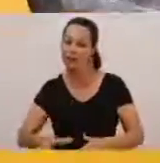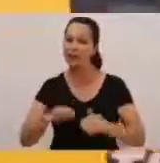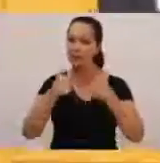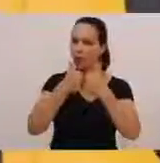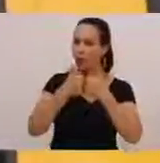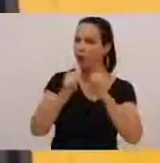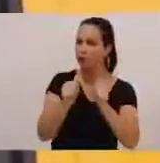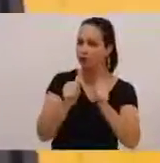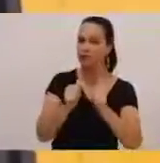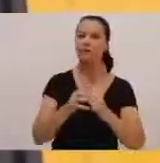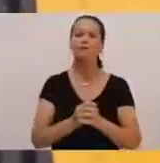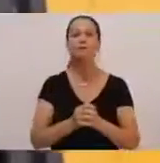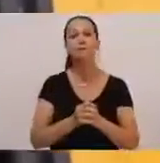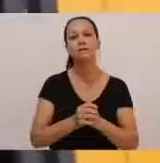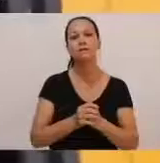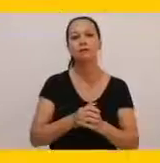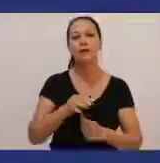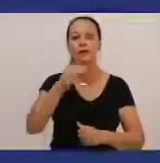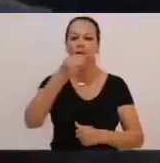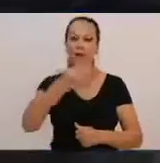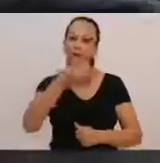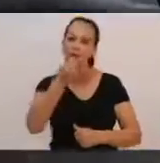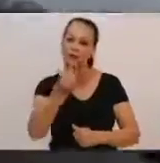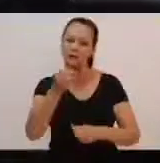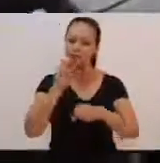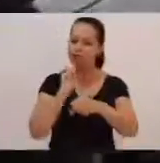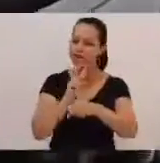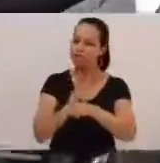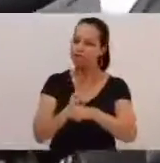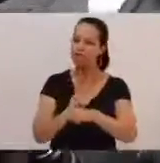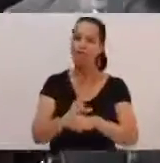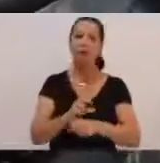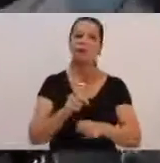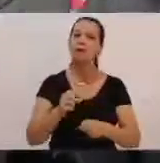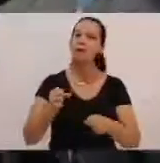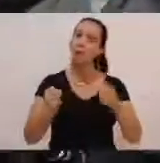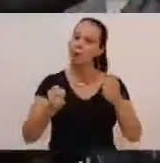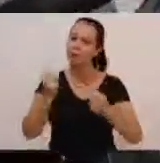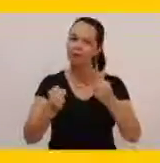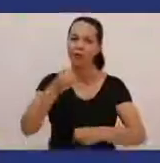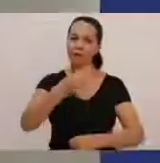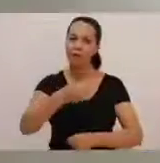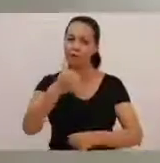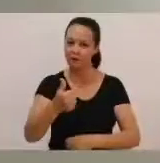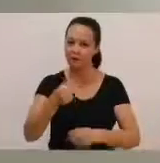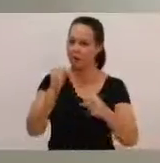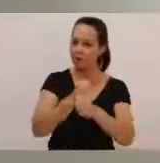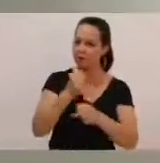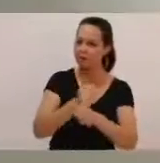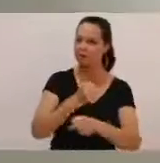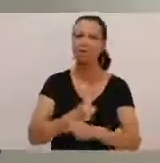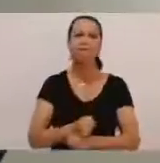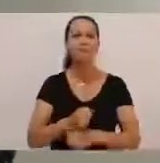terão monitor para as nossas crianças. São 36 vagas de motorista, 31 vagas